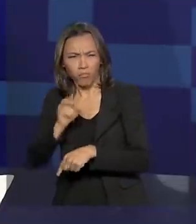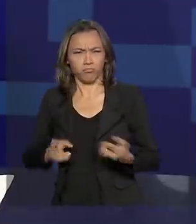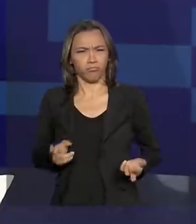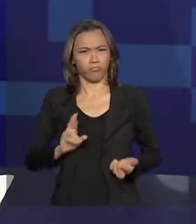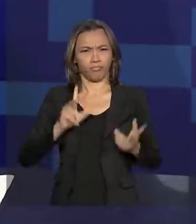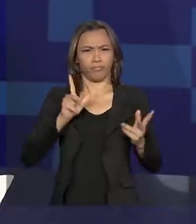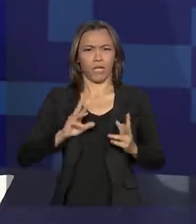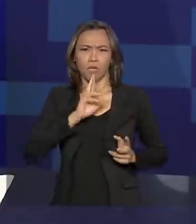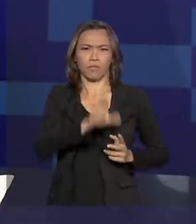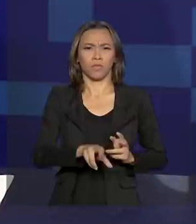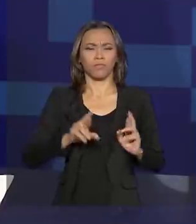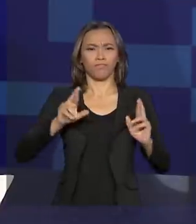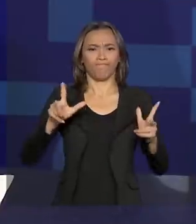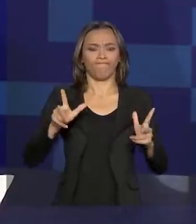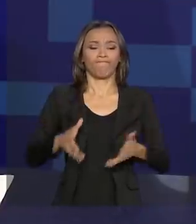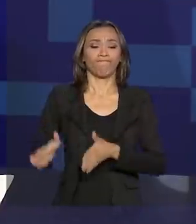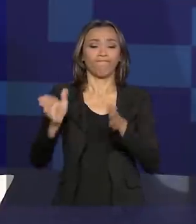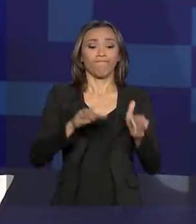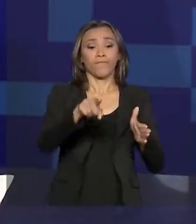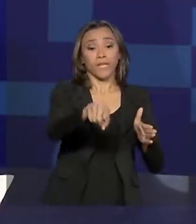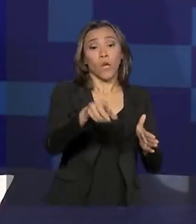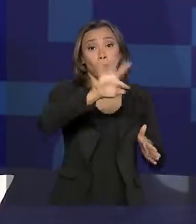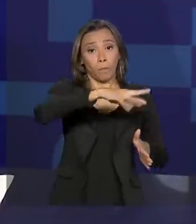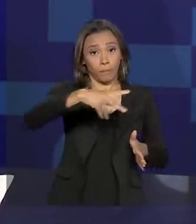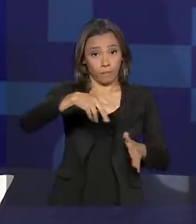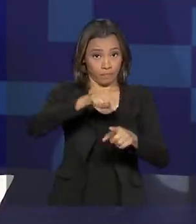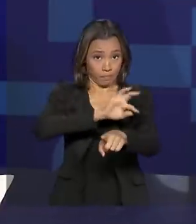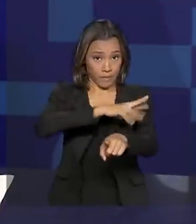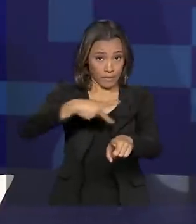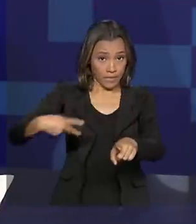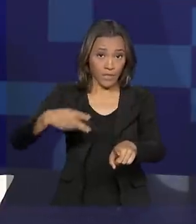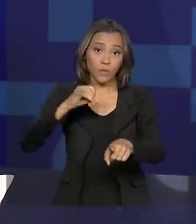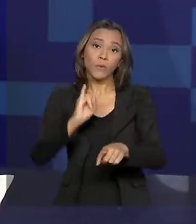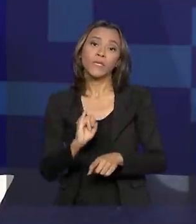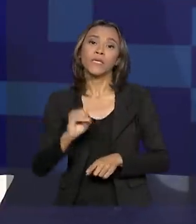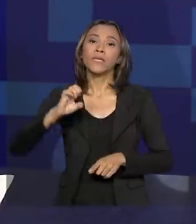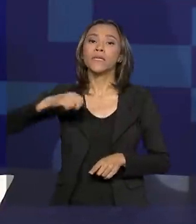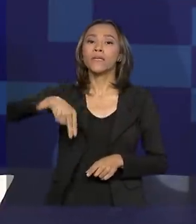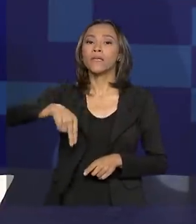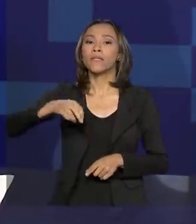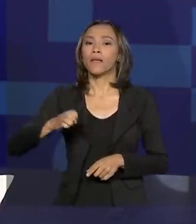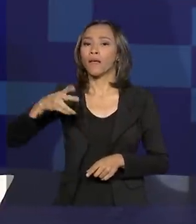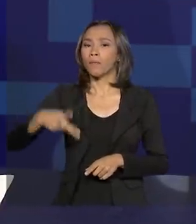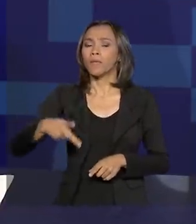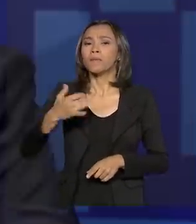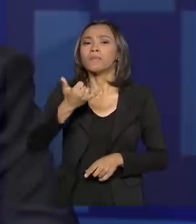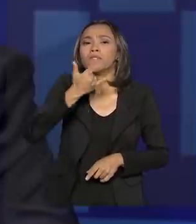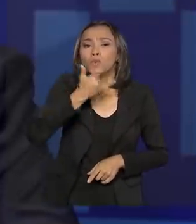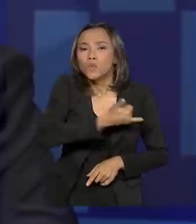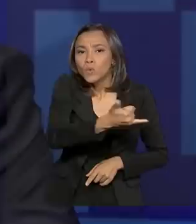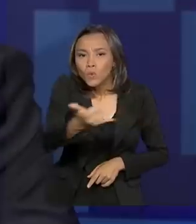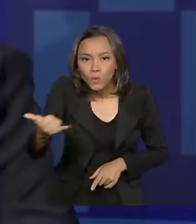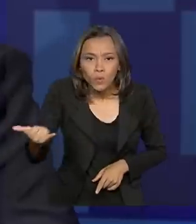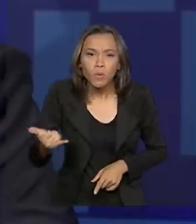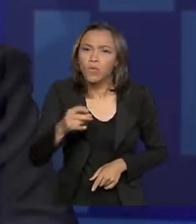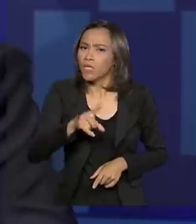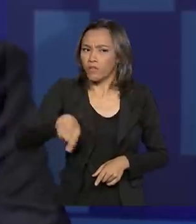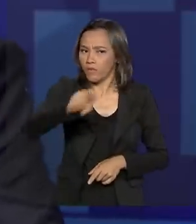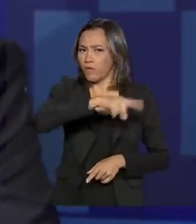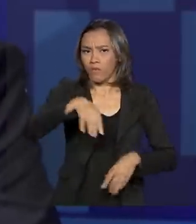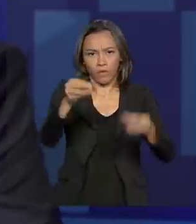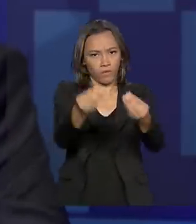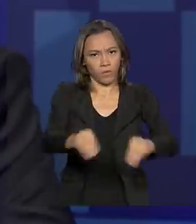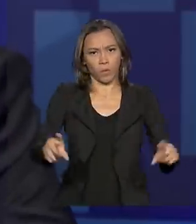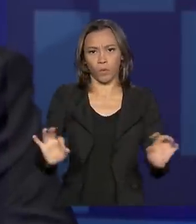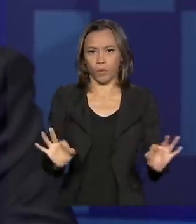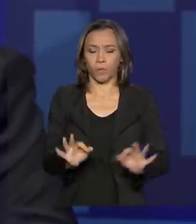presidente do Inep se desculpou com os candidatos e disse que nenhum participante vai ser prejudicado. Não houve nenhum tipo de prejuízo